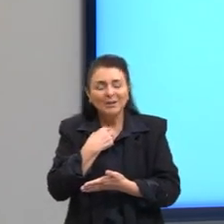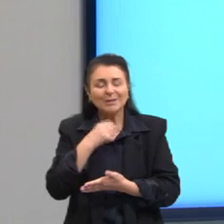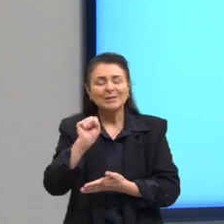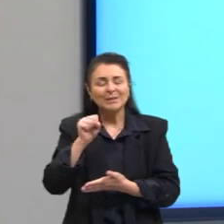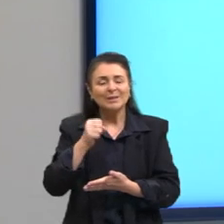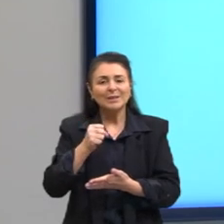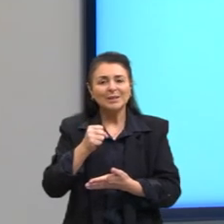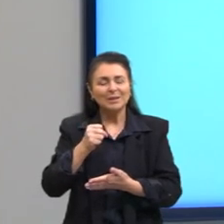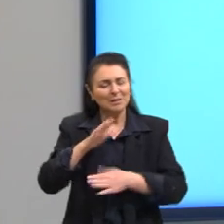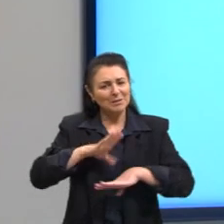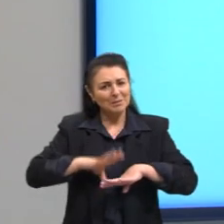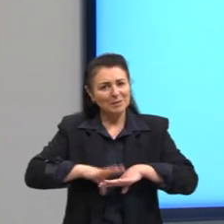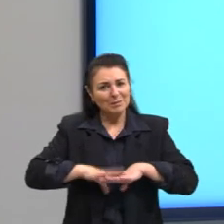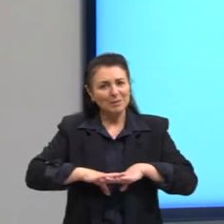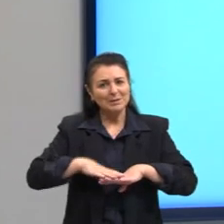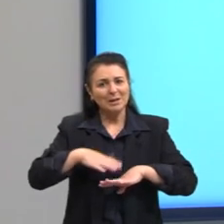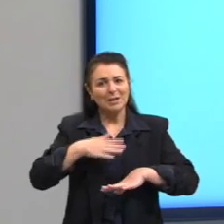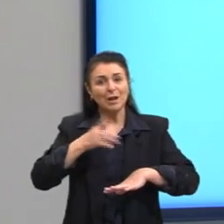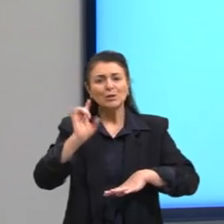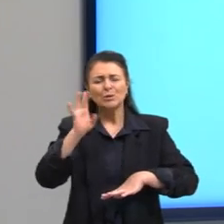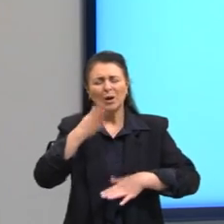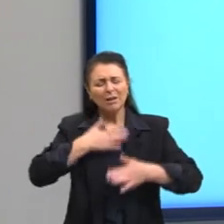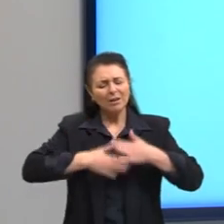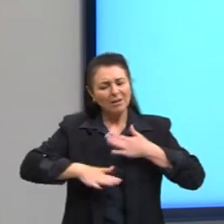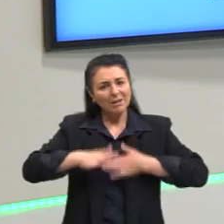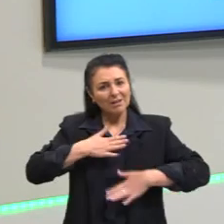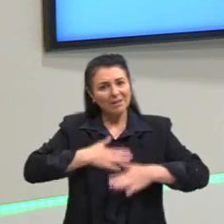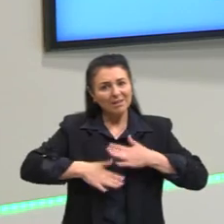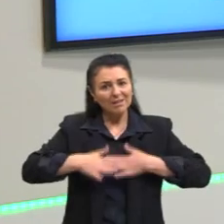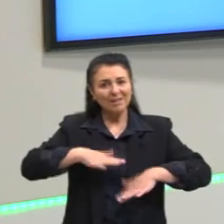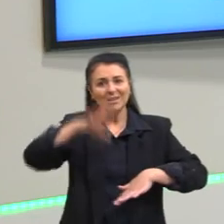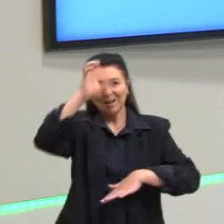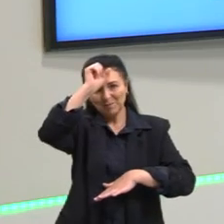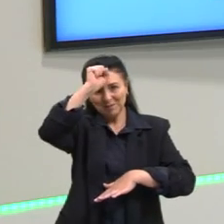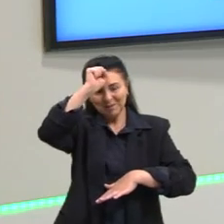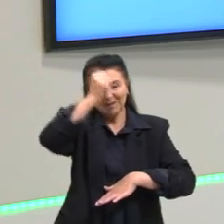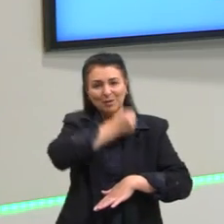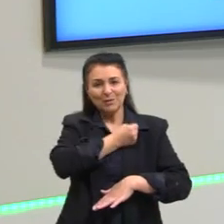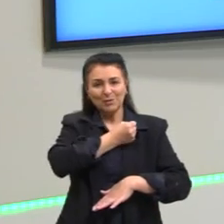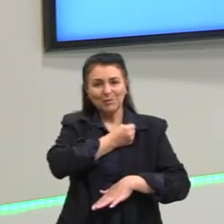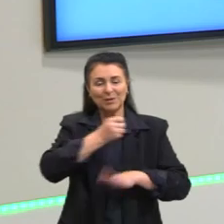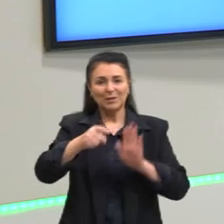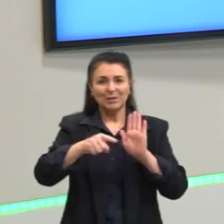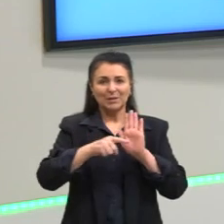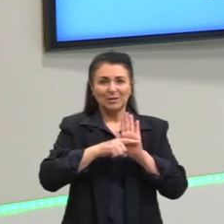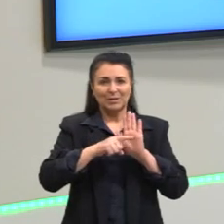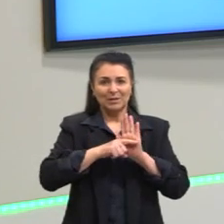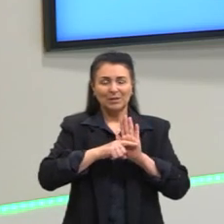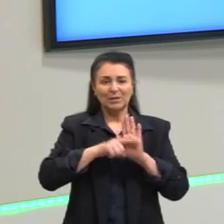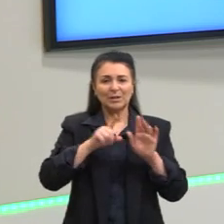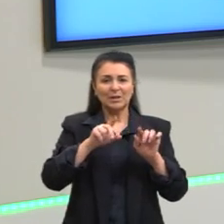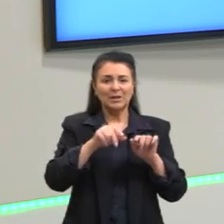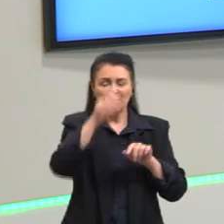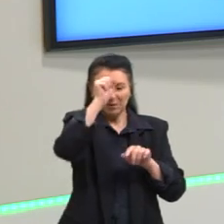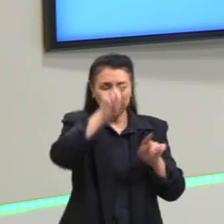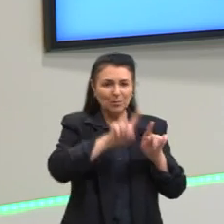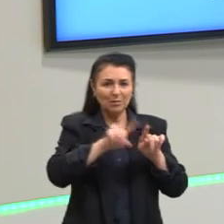tranquilidade em trabalhar com os números negativos de forma a não ter problema no desempenho de uma avaliação. Certo?